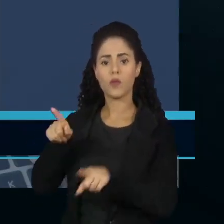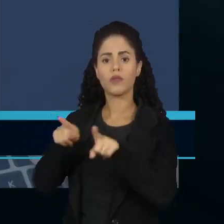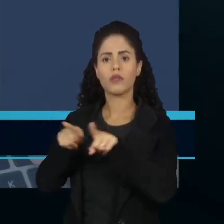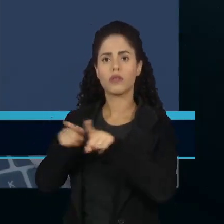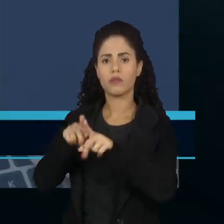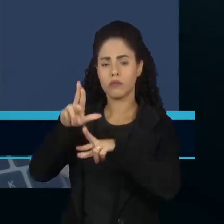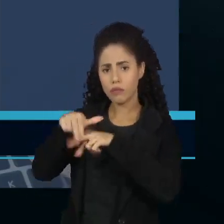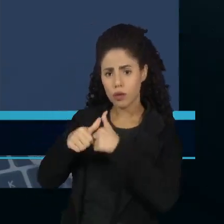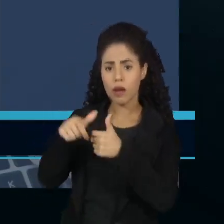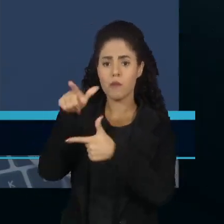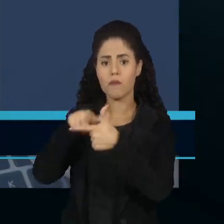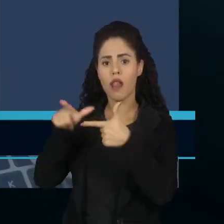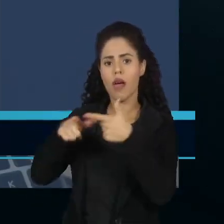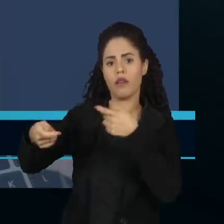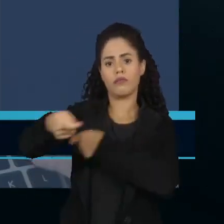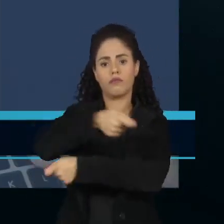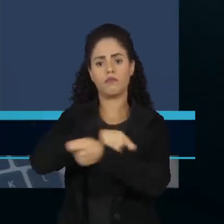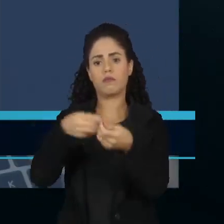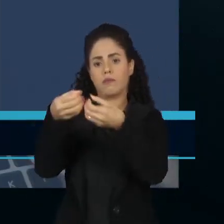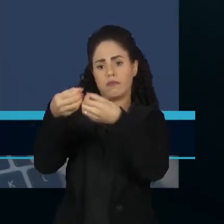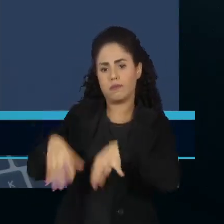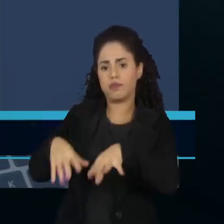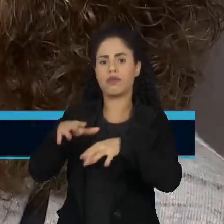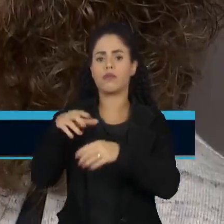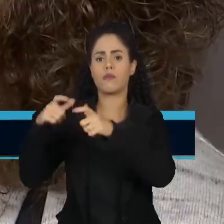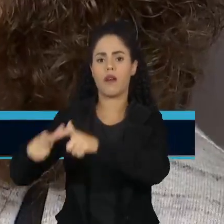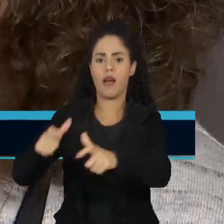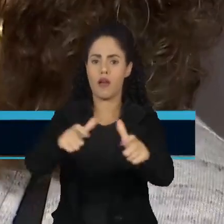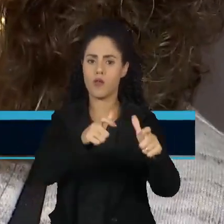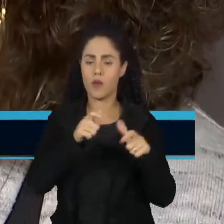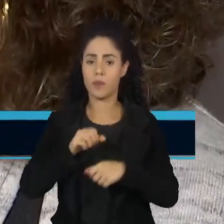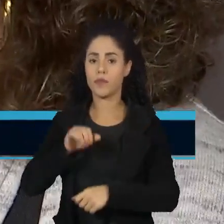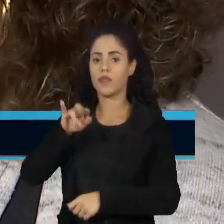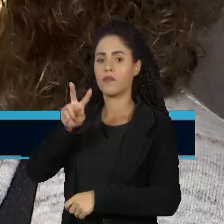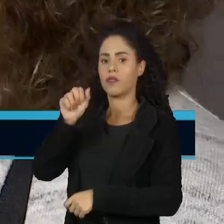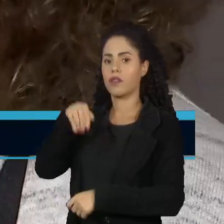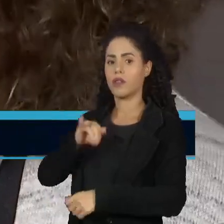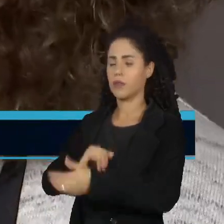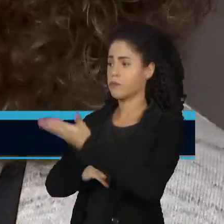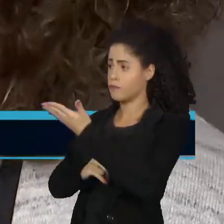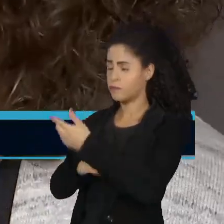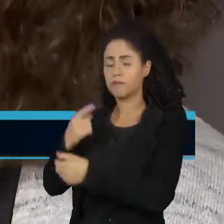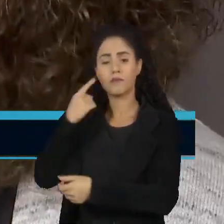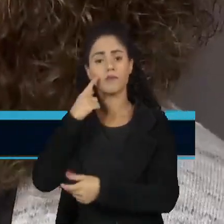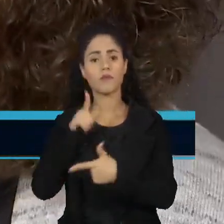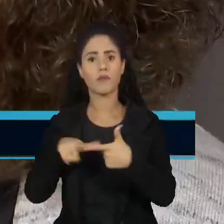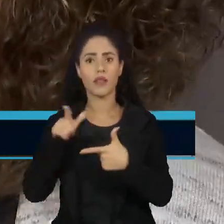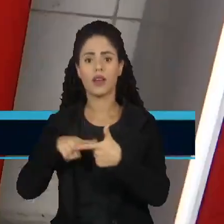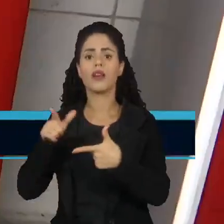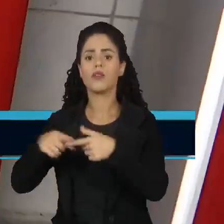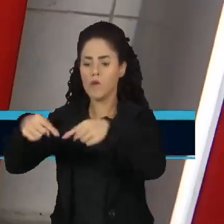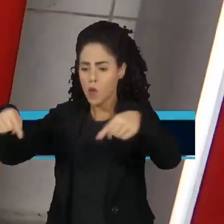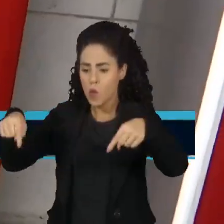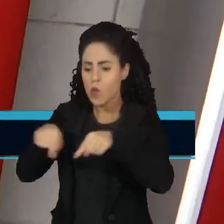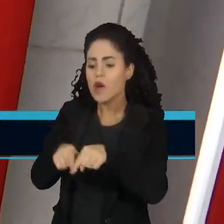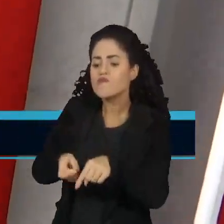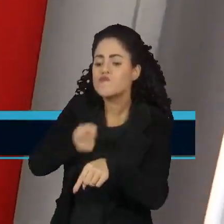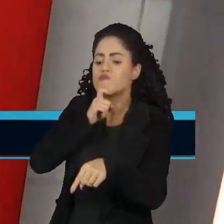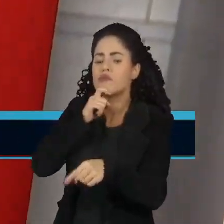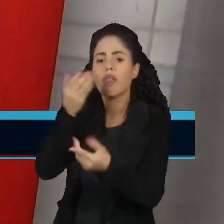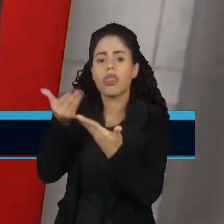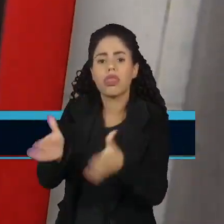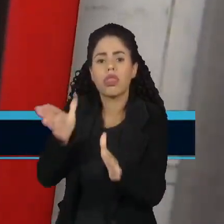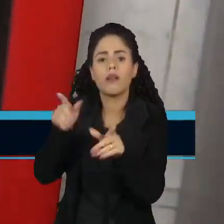por danos econômicos por estabelecimento. A Ivani perdeu um freezer e ainda deixou de fazer um